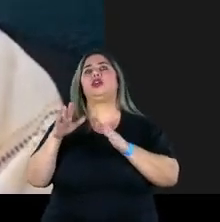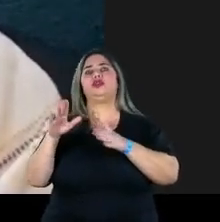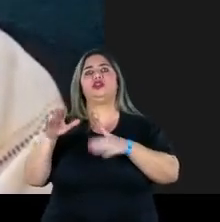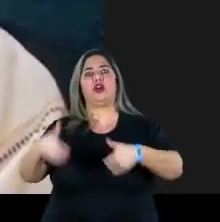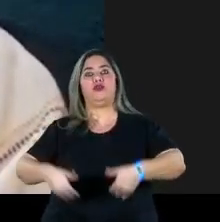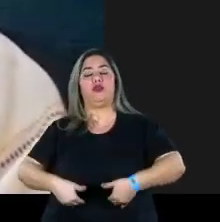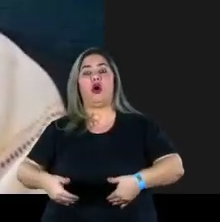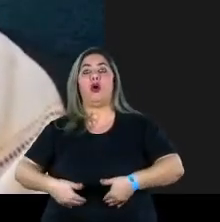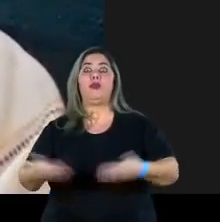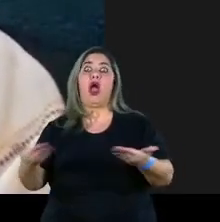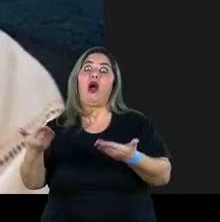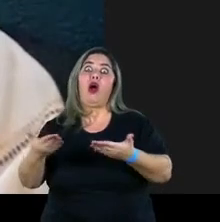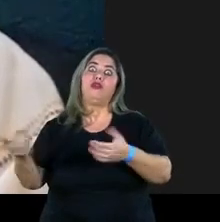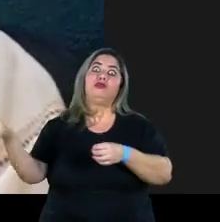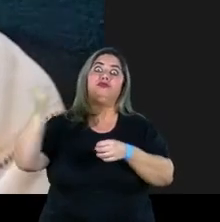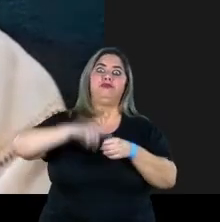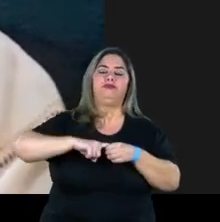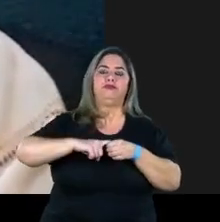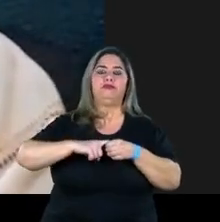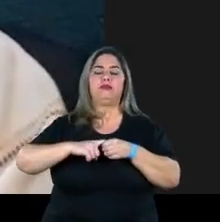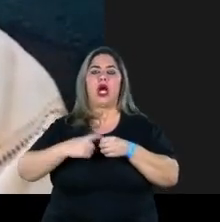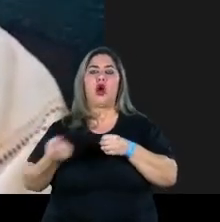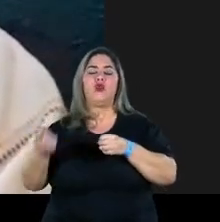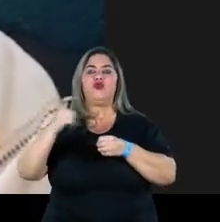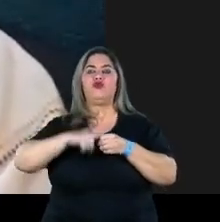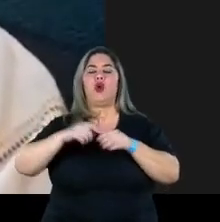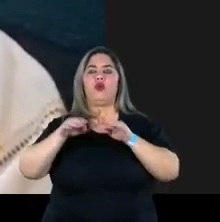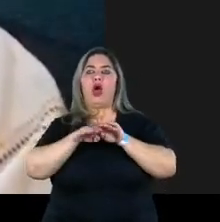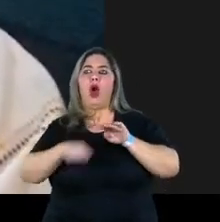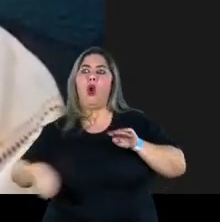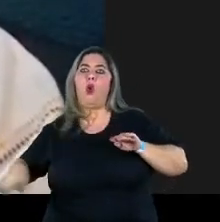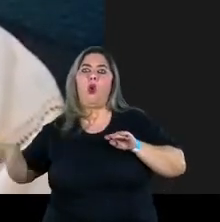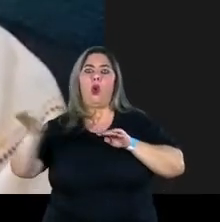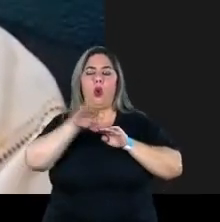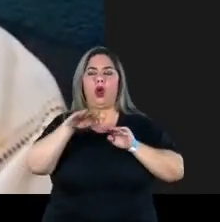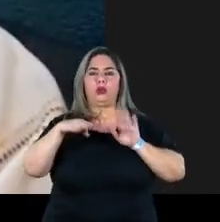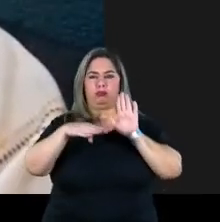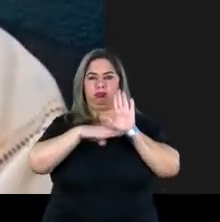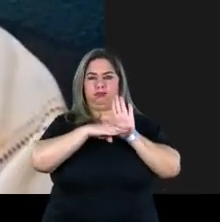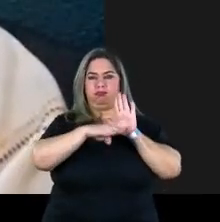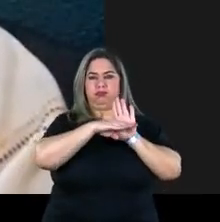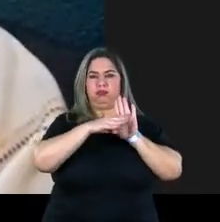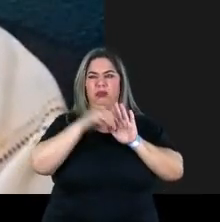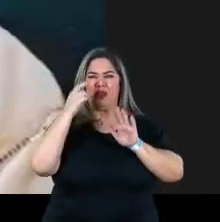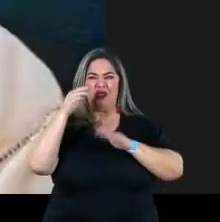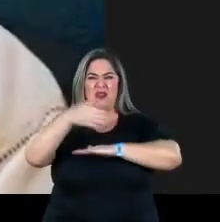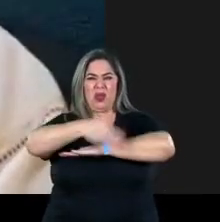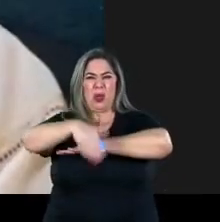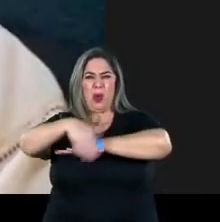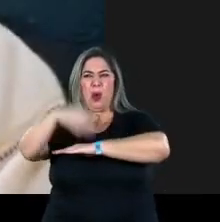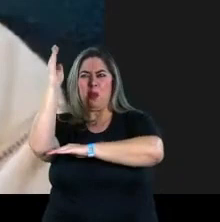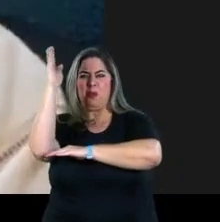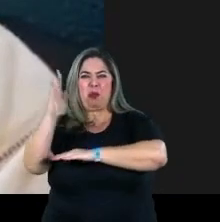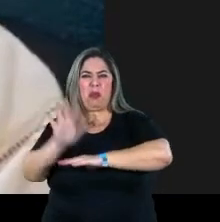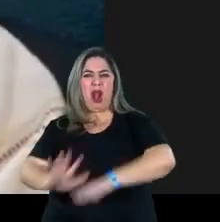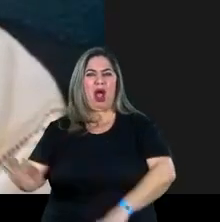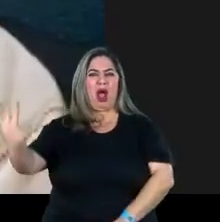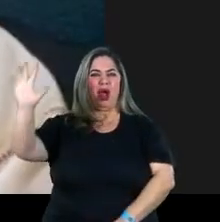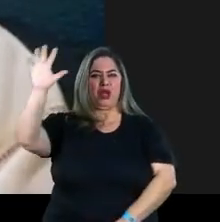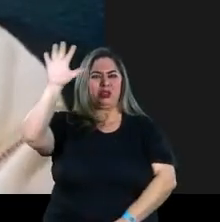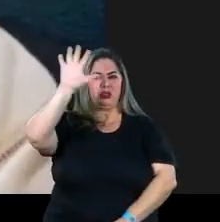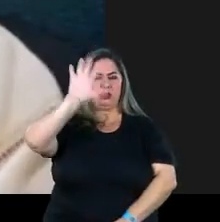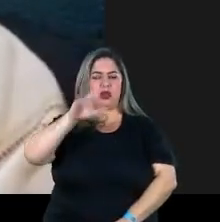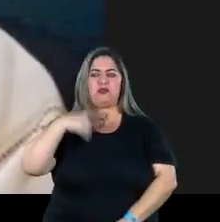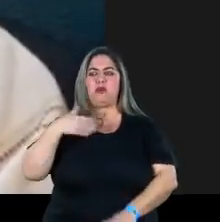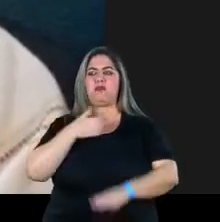retorna. Só que a fome retorna agora num patamar, se vocês olharem pelas ruas do Brasil, e eu estou direto rodando